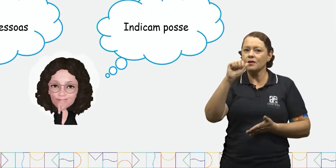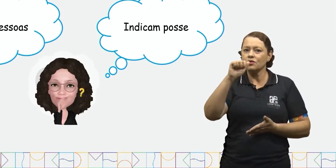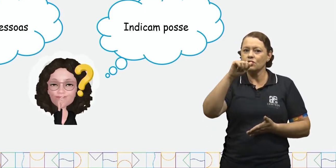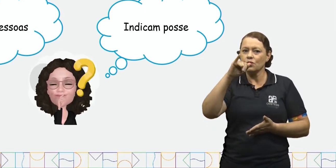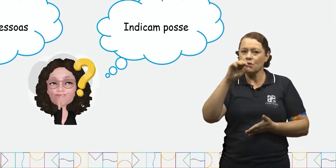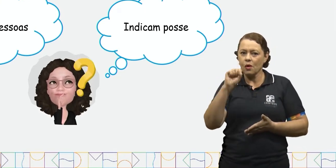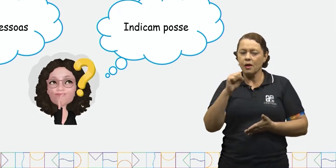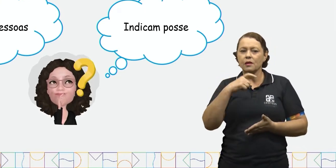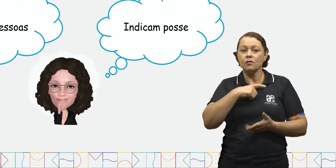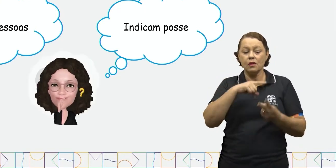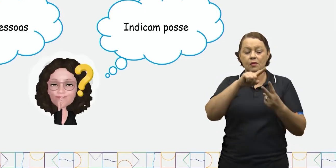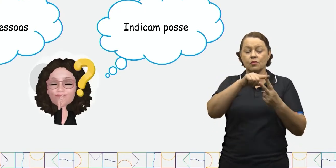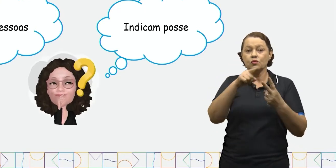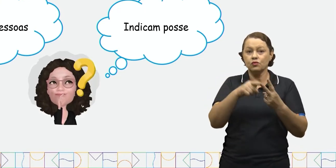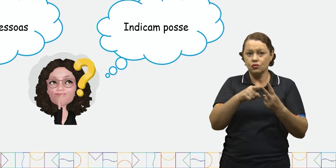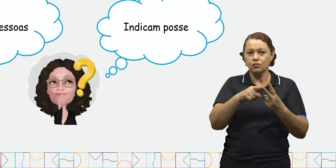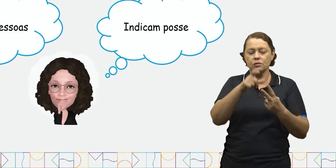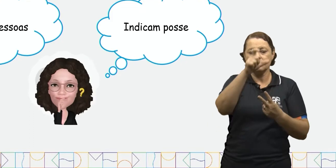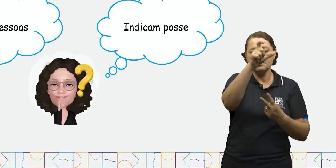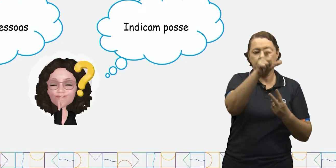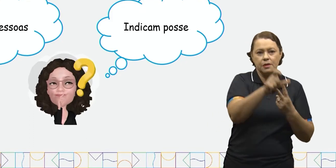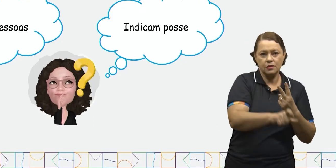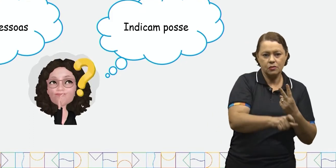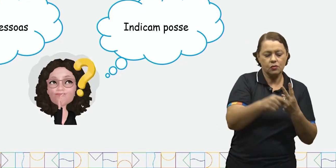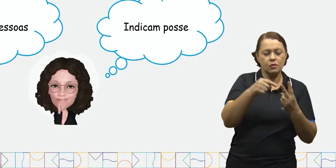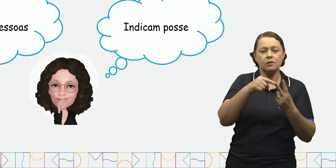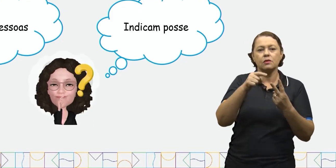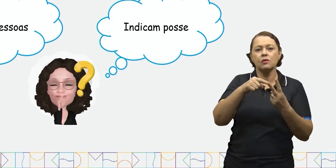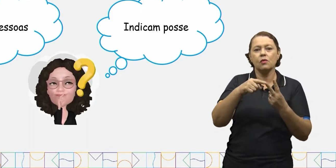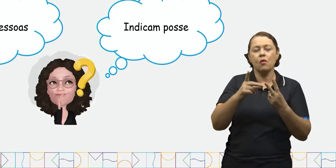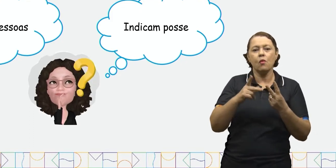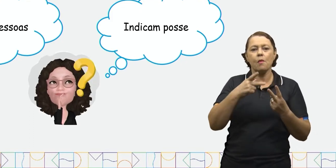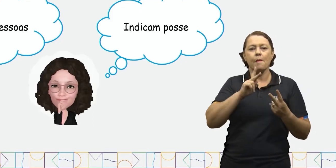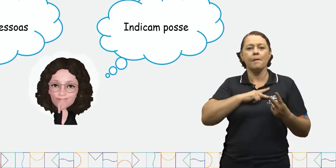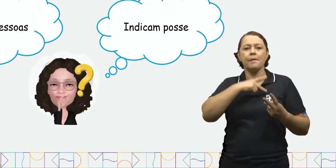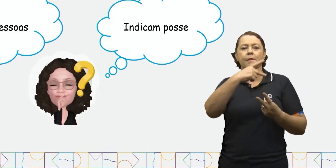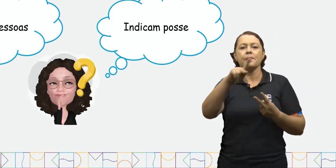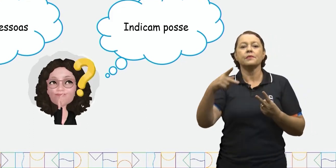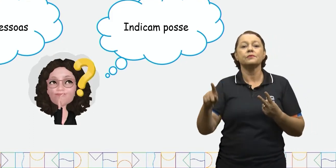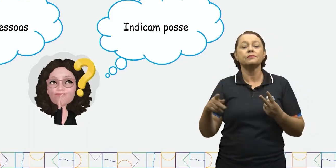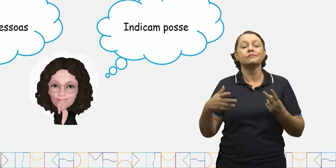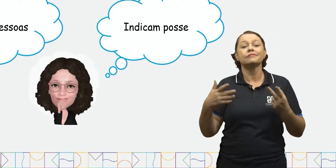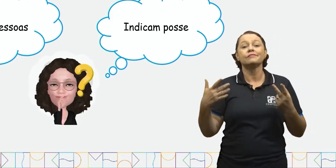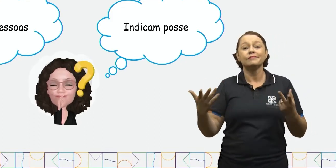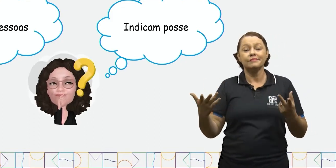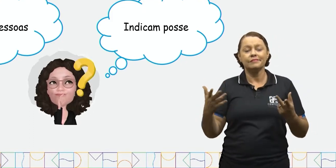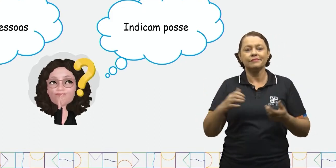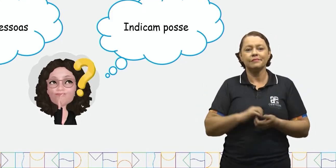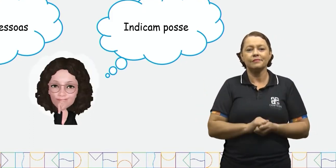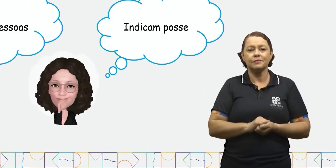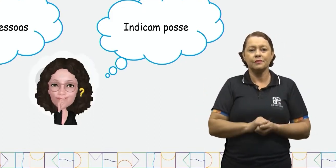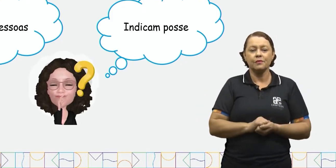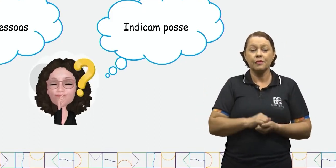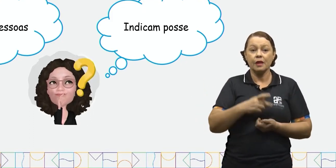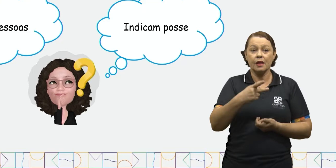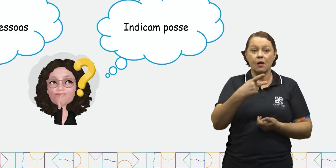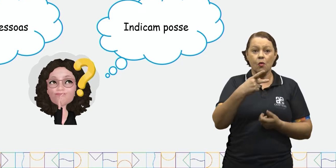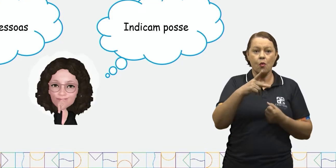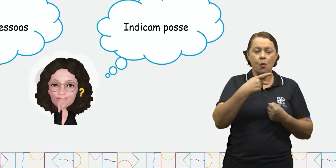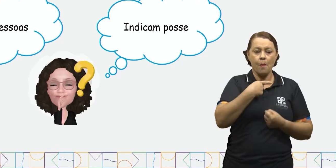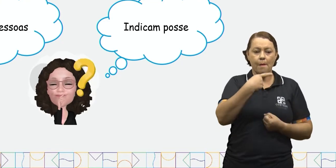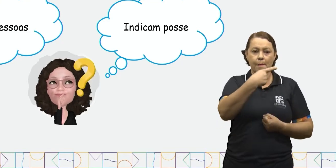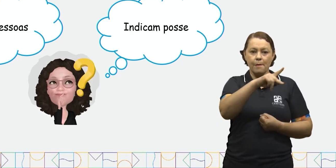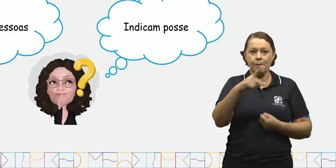duas opções. Indicam pessoas ou indicam posse? Bom, é isso mesmo. Se o possessivo indica posse,